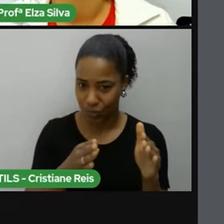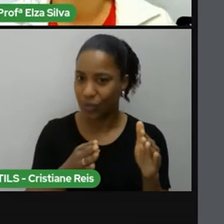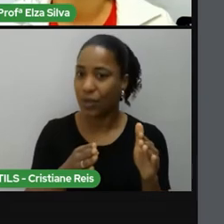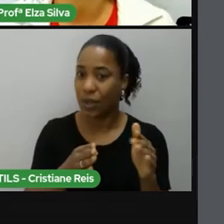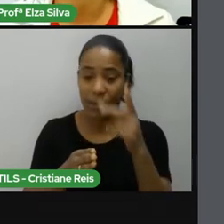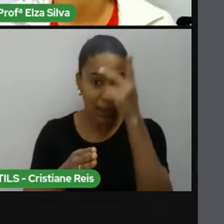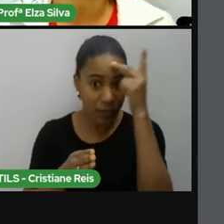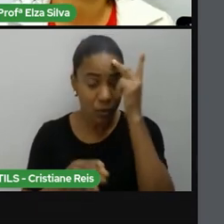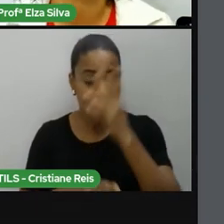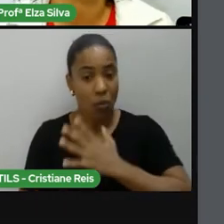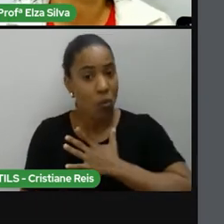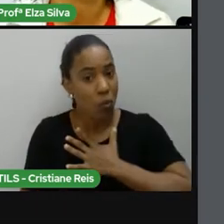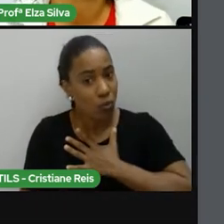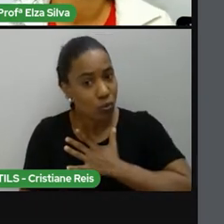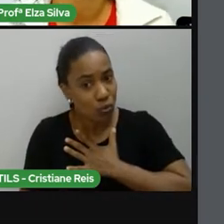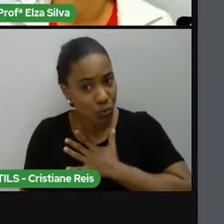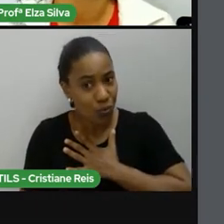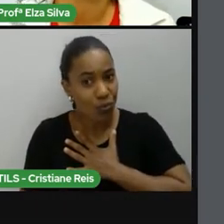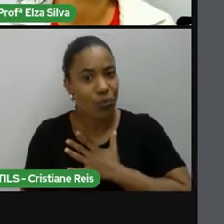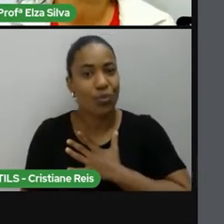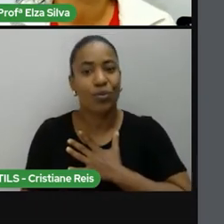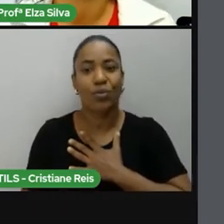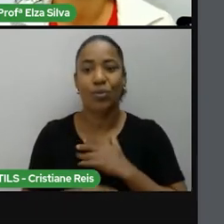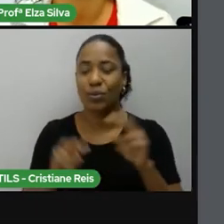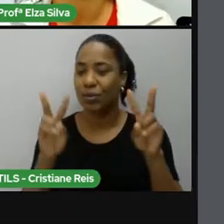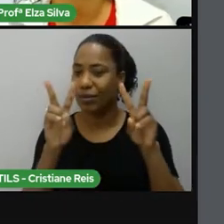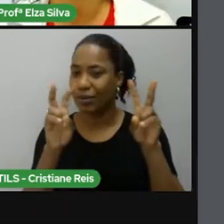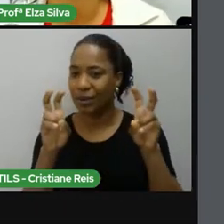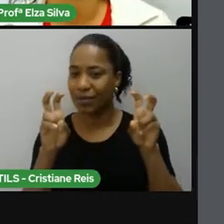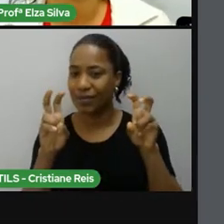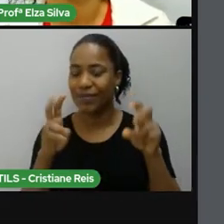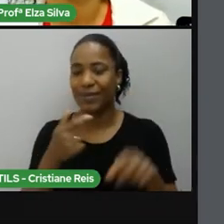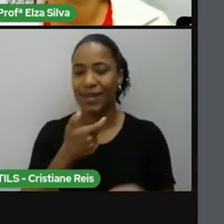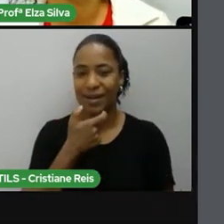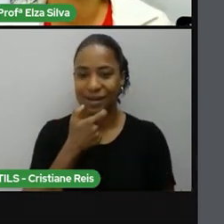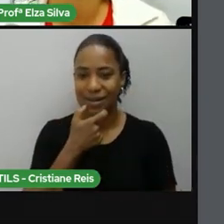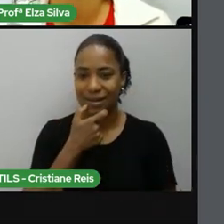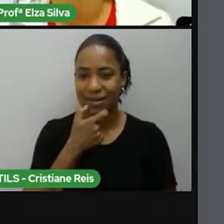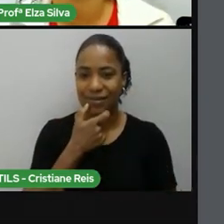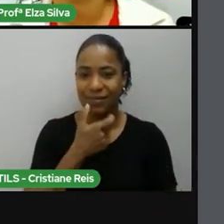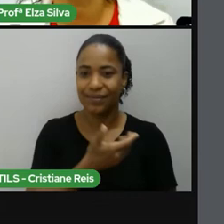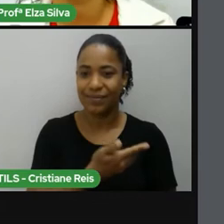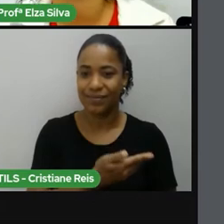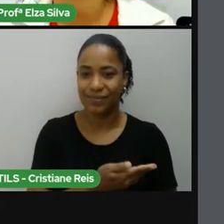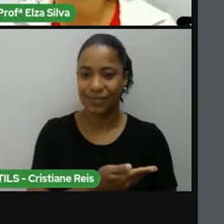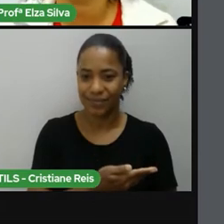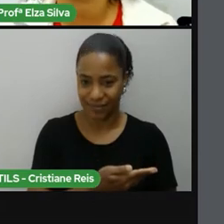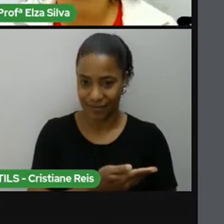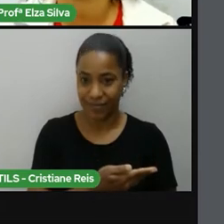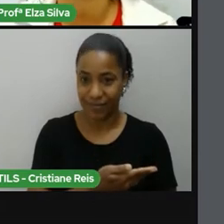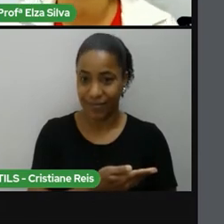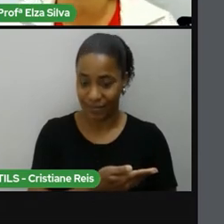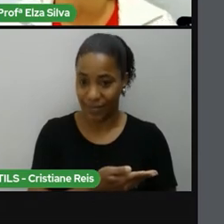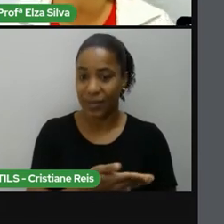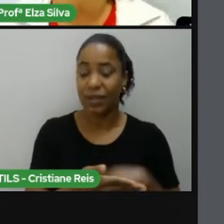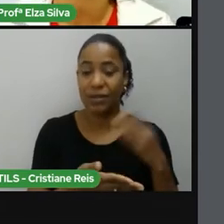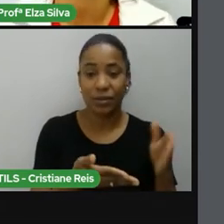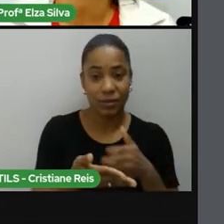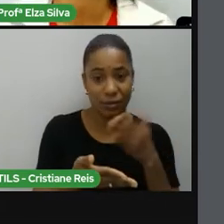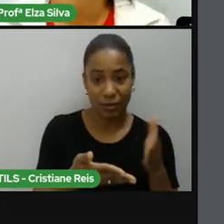The Bluest Eye, Sula e Song of Solomon são livros de destaque desta